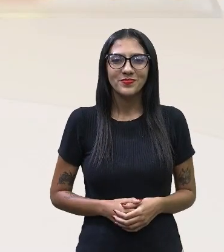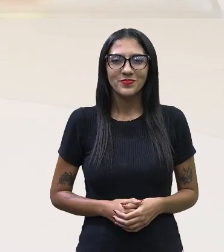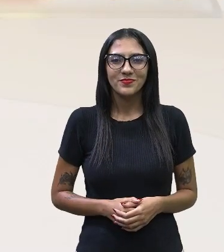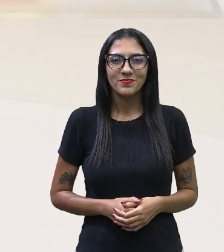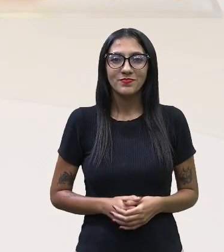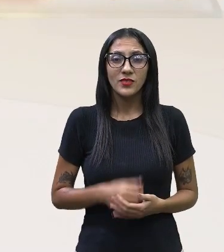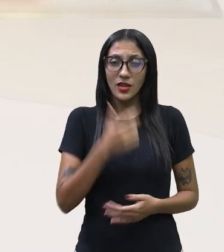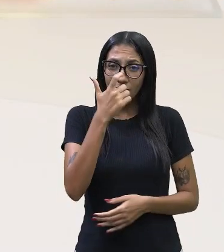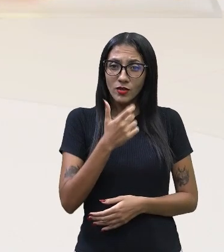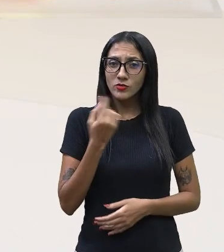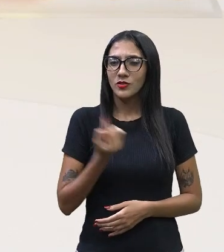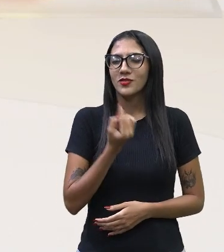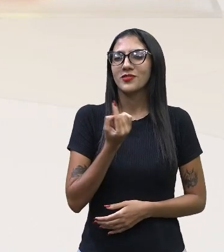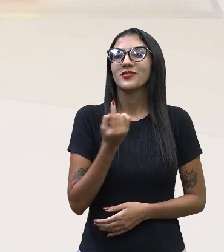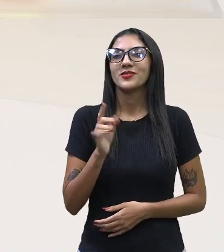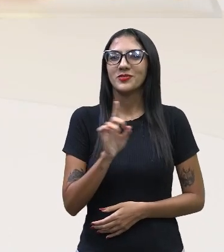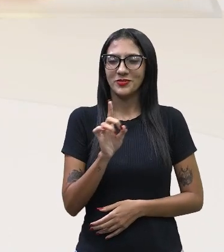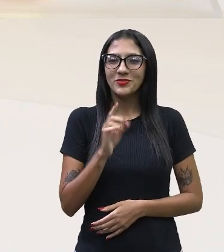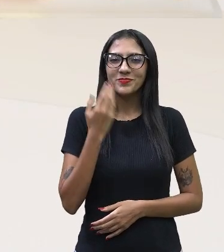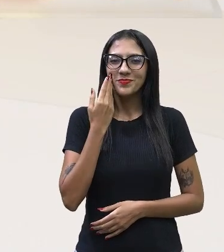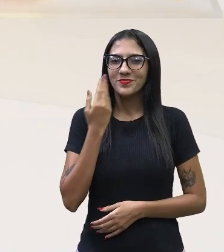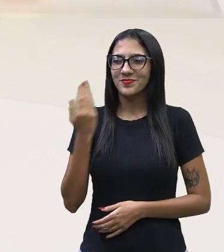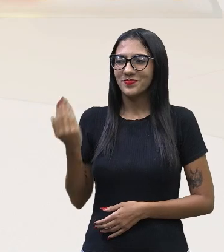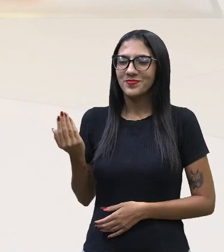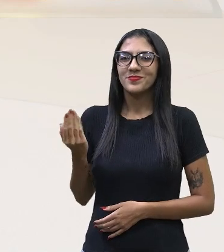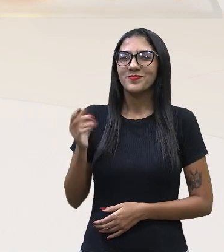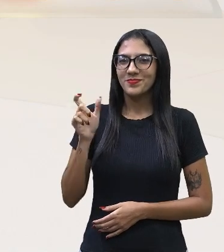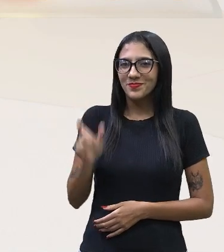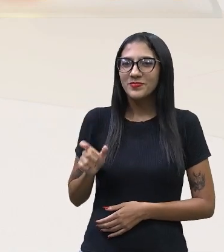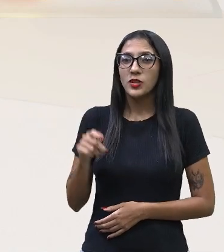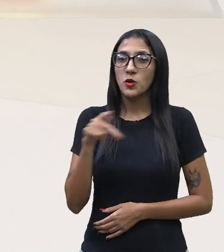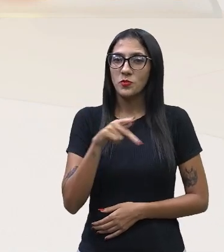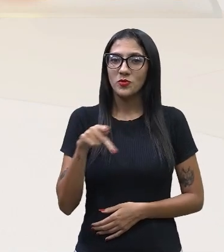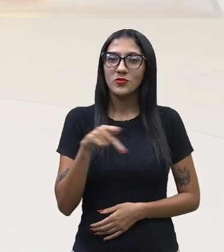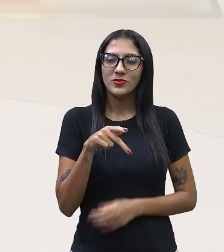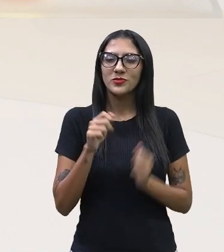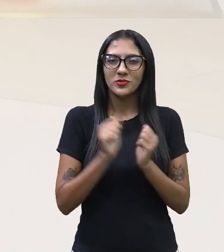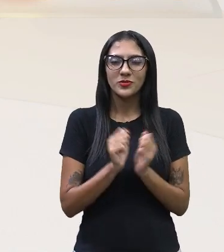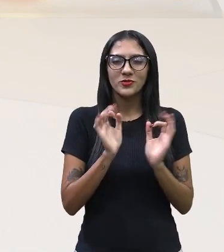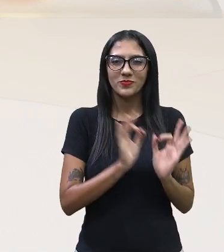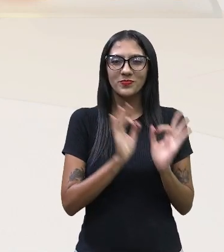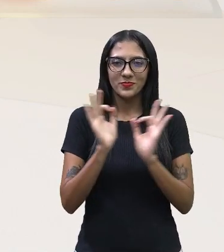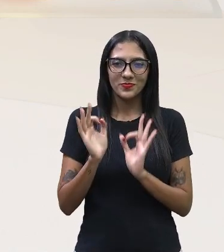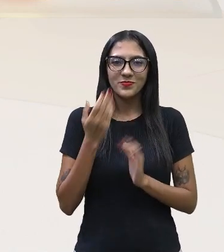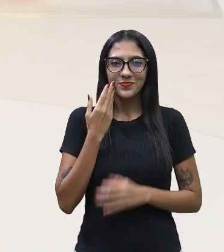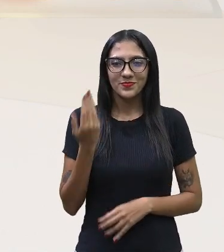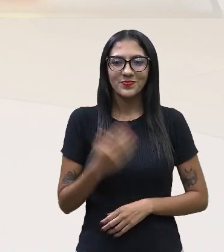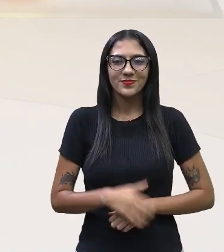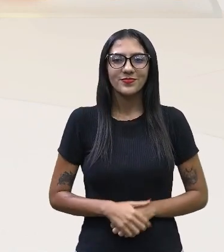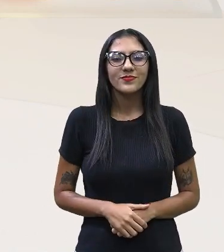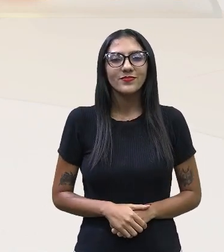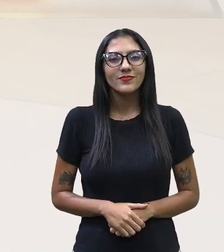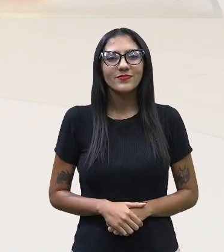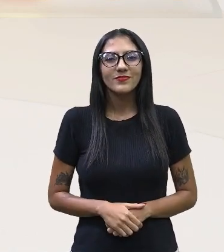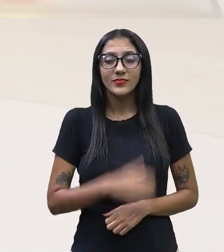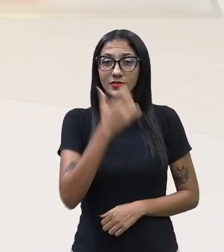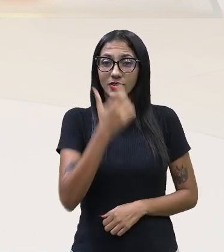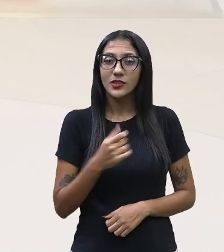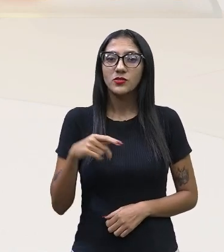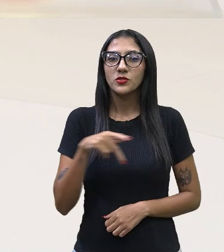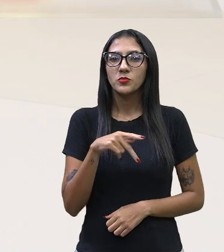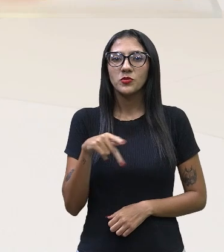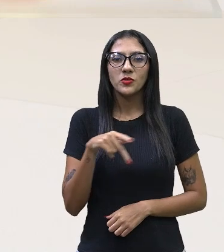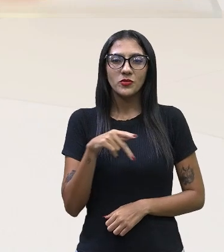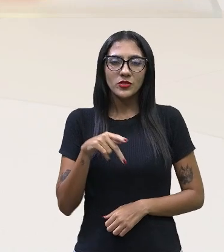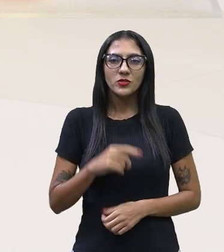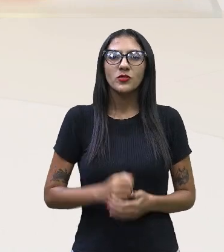E eu não estou sozinho, galera. Eu estou aqui com a minha parceira, a professora que vai nos ajudar nesse momento. Professora? Muito bem. Eu sou, então, aqui